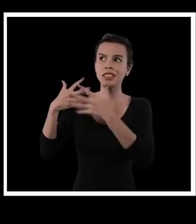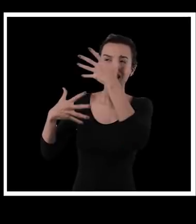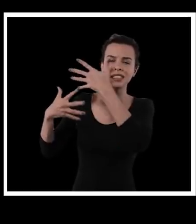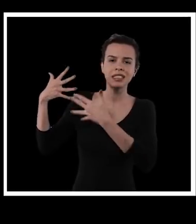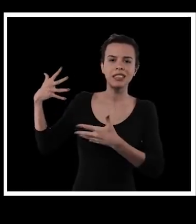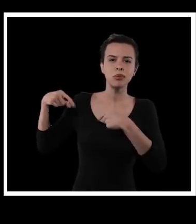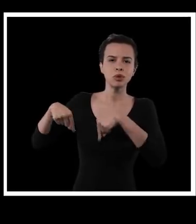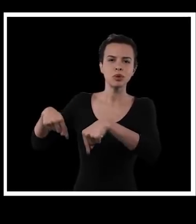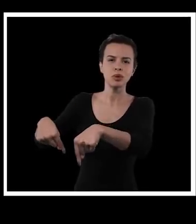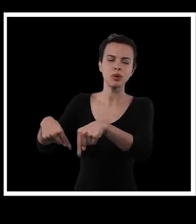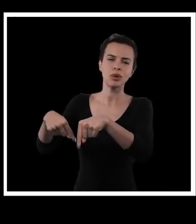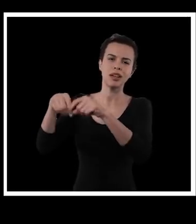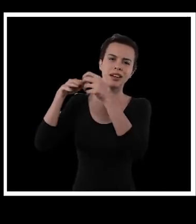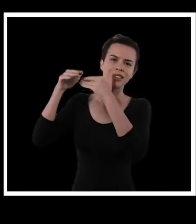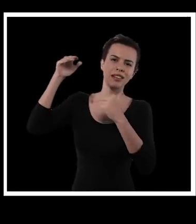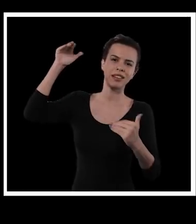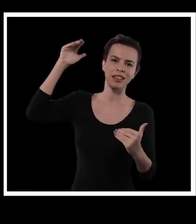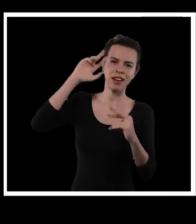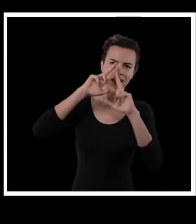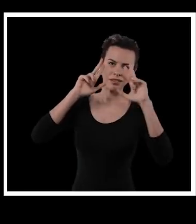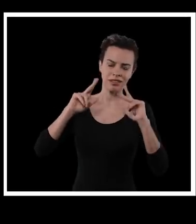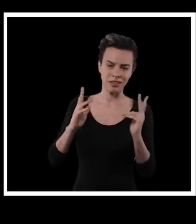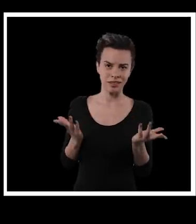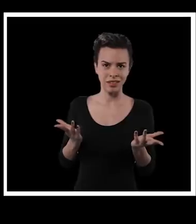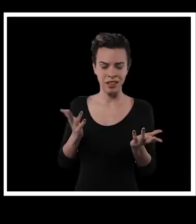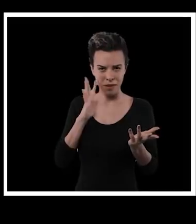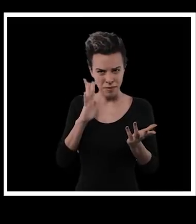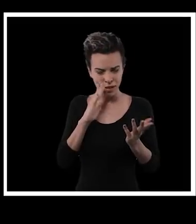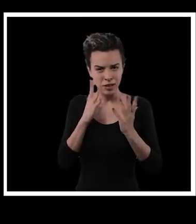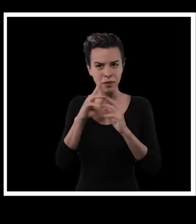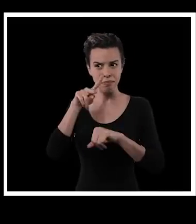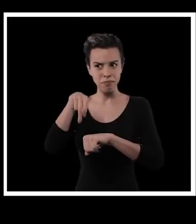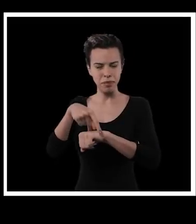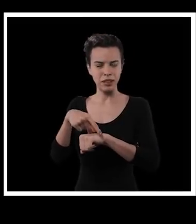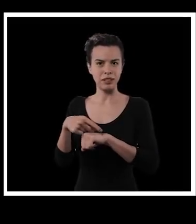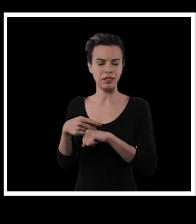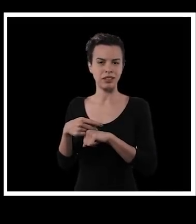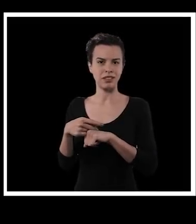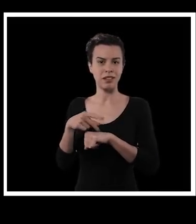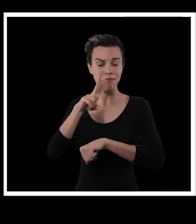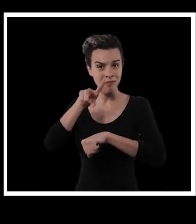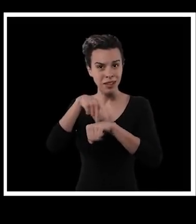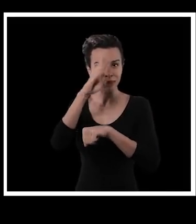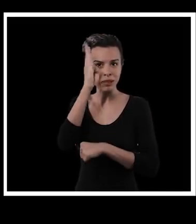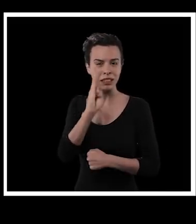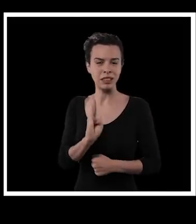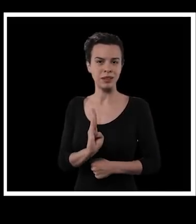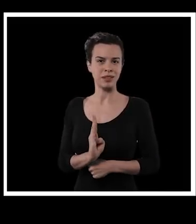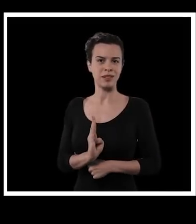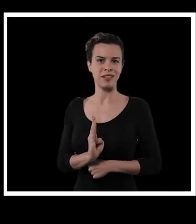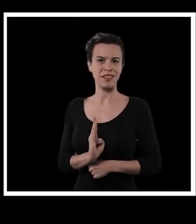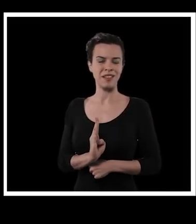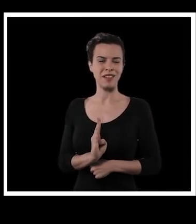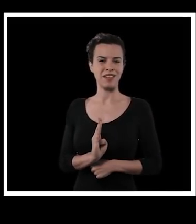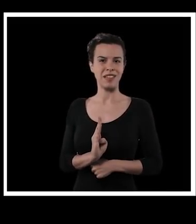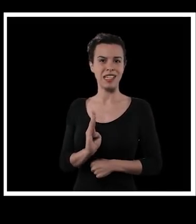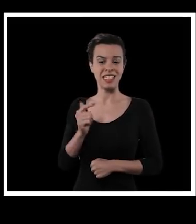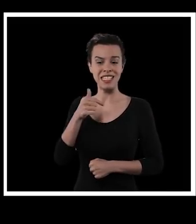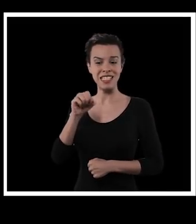lógica que estrutura as hierarquias raciais. Você já imaginou saber que Machado, um país como o nosso, ou seja,